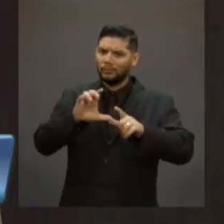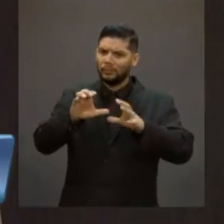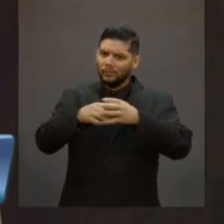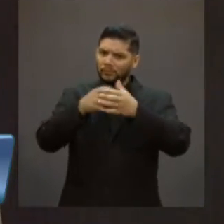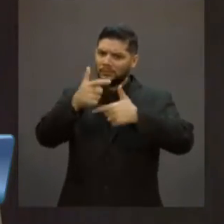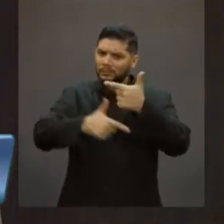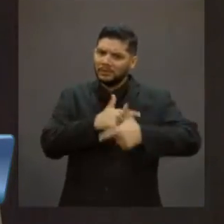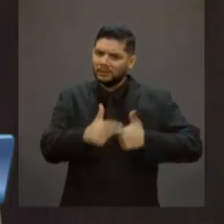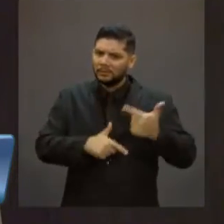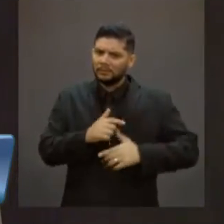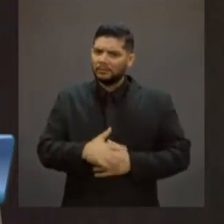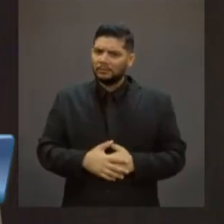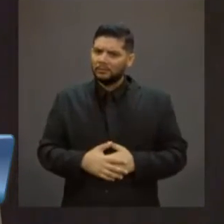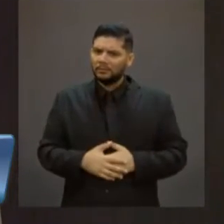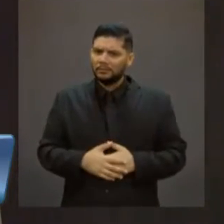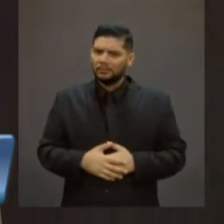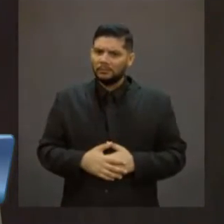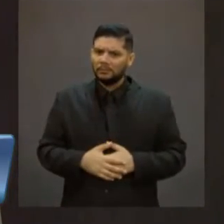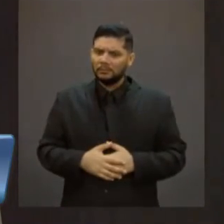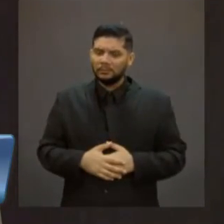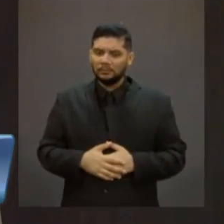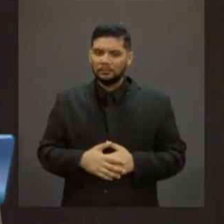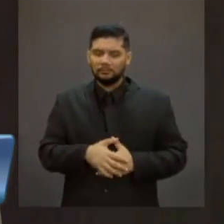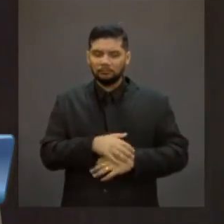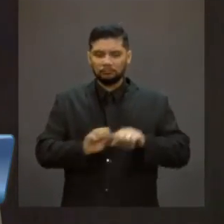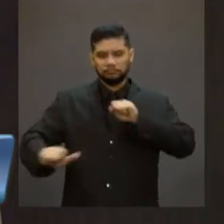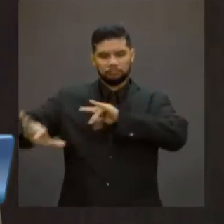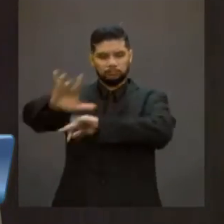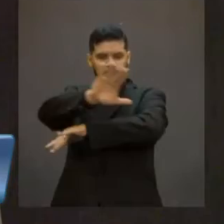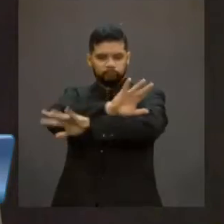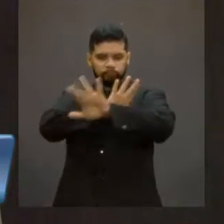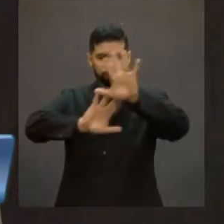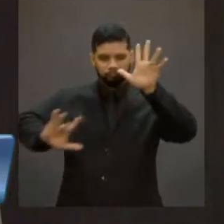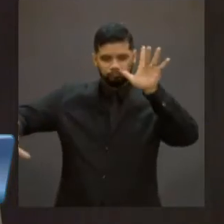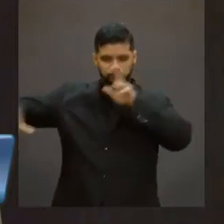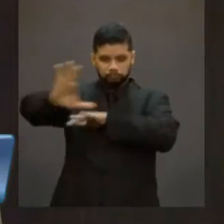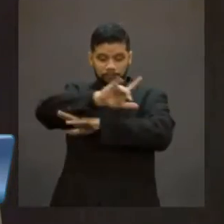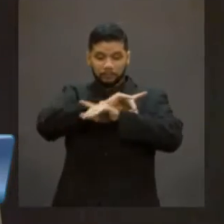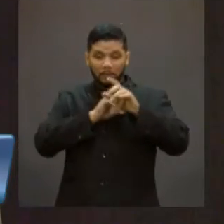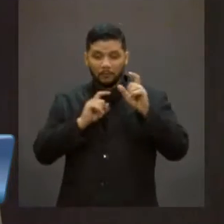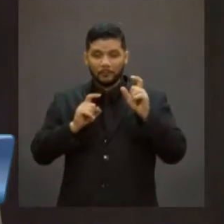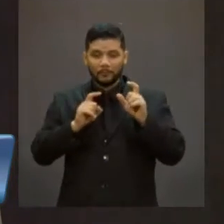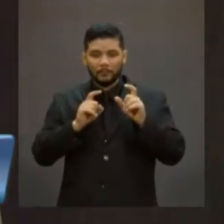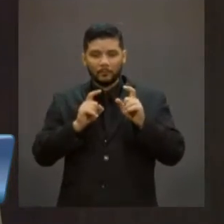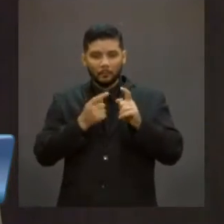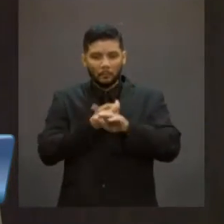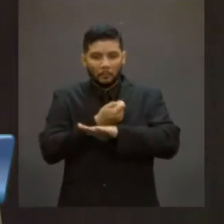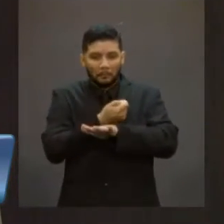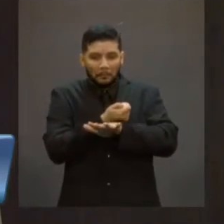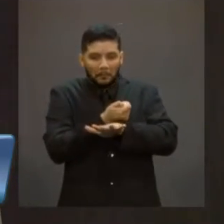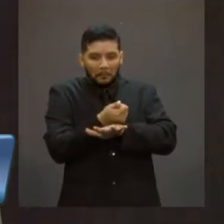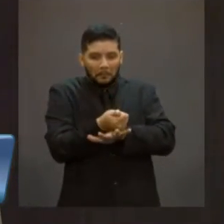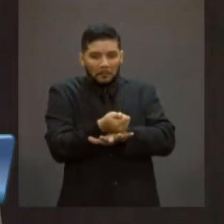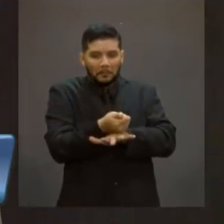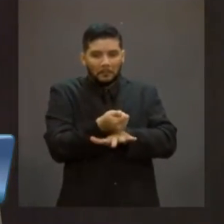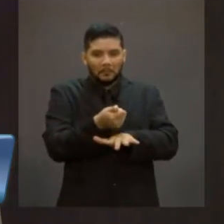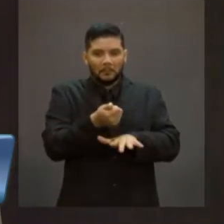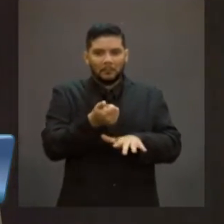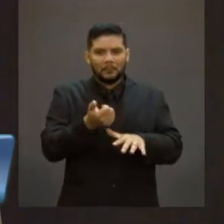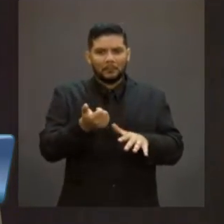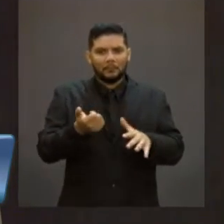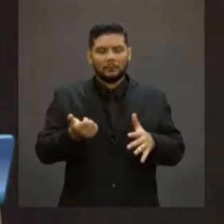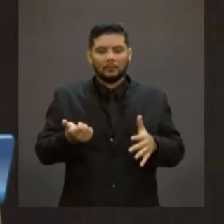envoltos numa cortina de fumaça falaciosa e mentirosa. Agora disseram que vão criar quatro milhões de empregos,